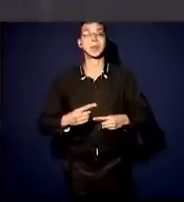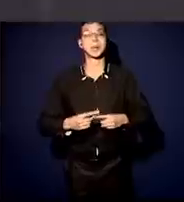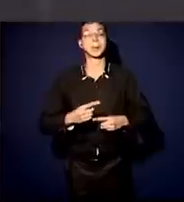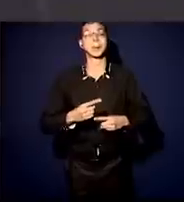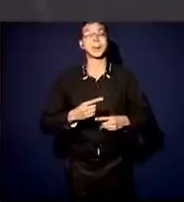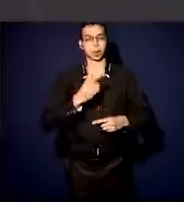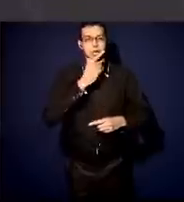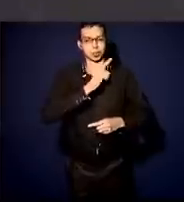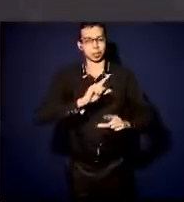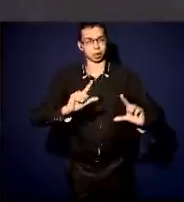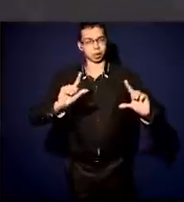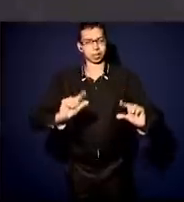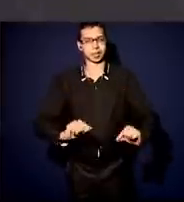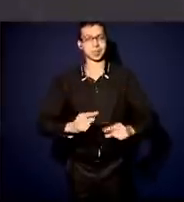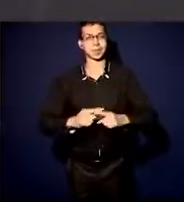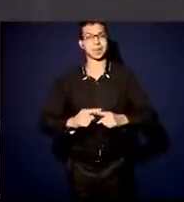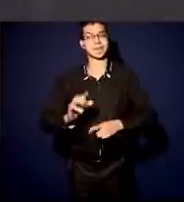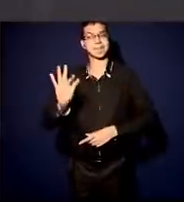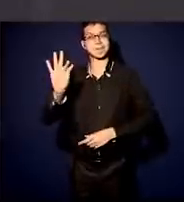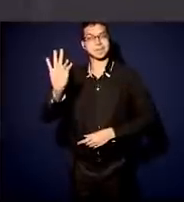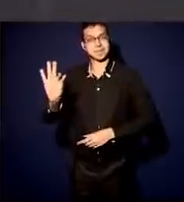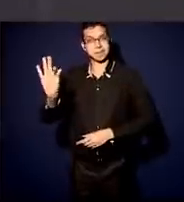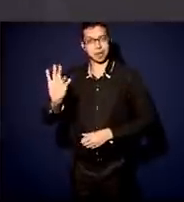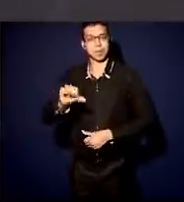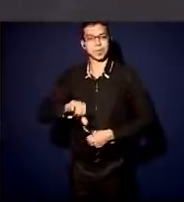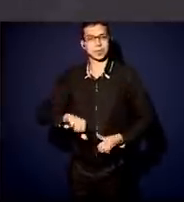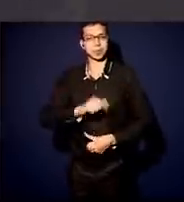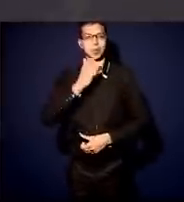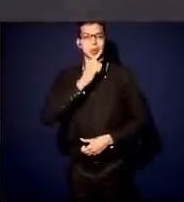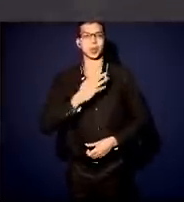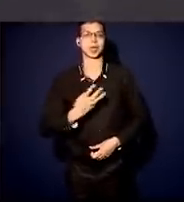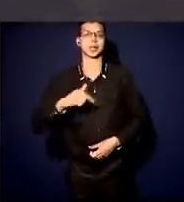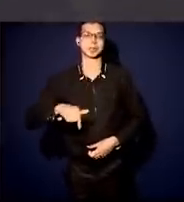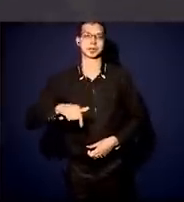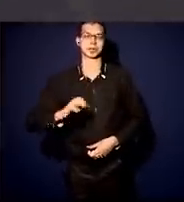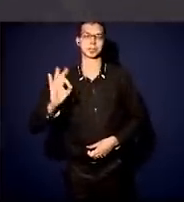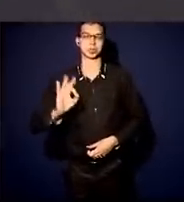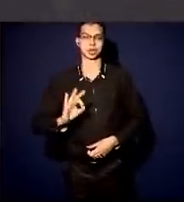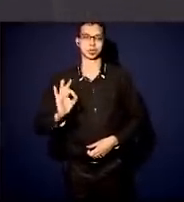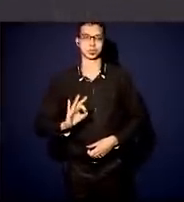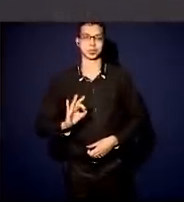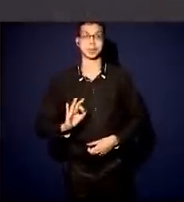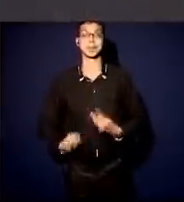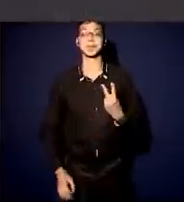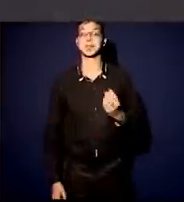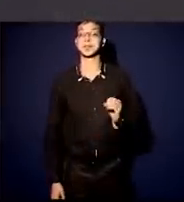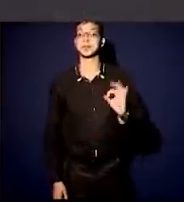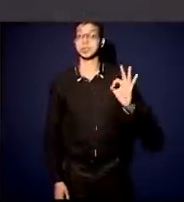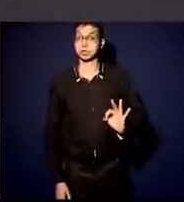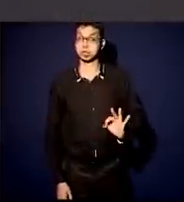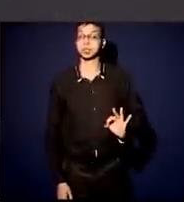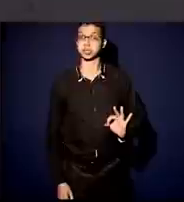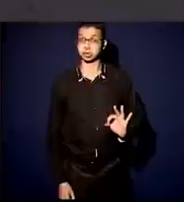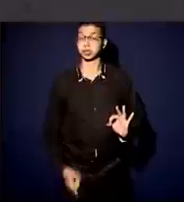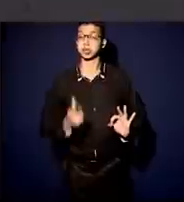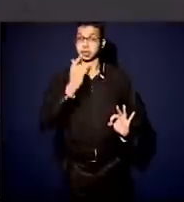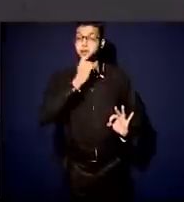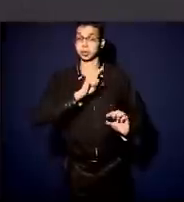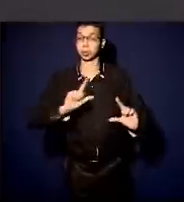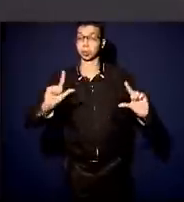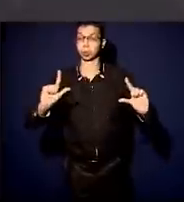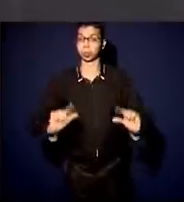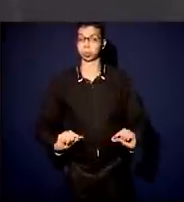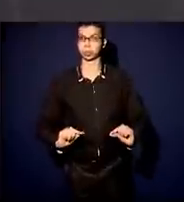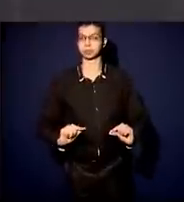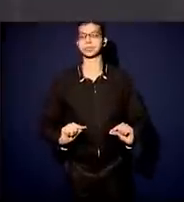federais, fomos a 47%, mas fizemos uma redução de praticamente 20% da despesa sobre a receita